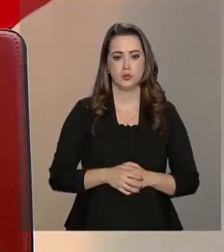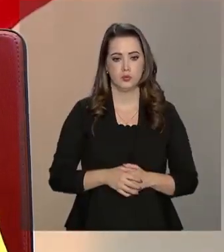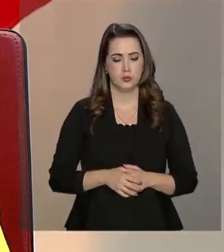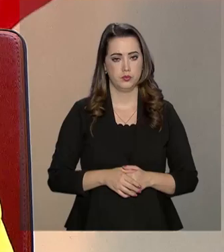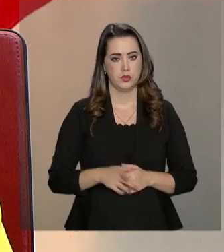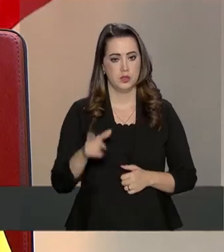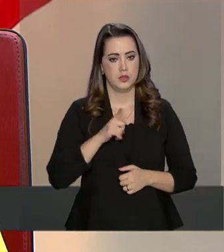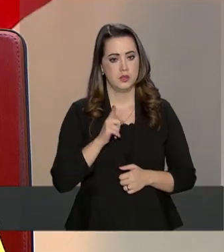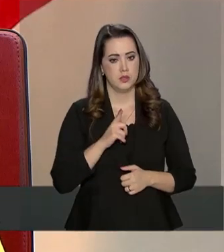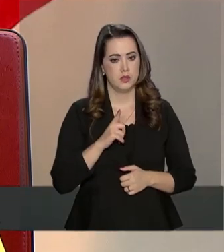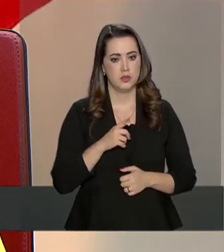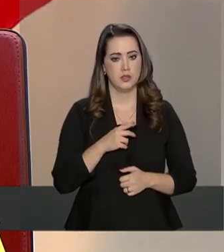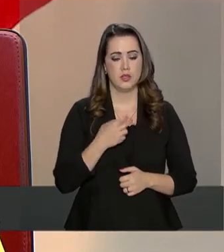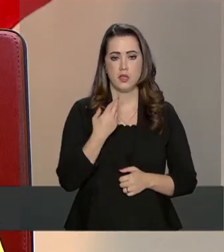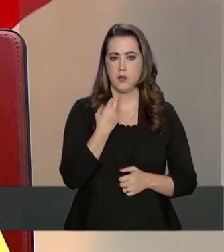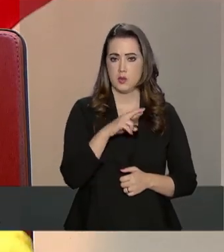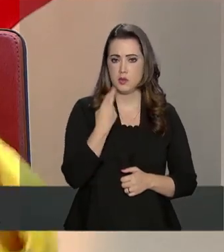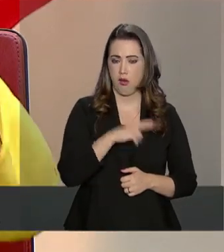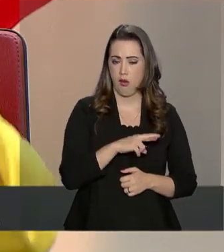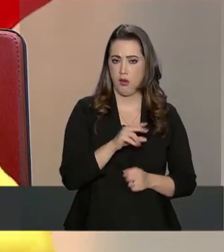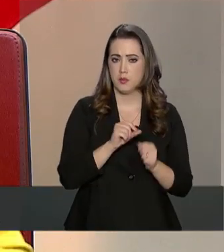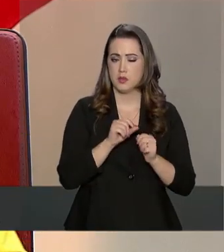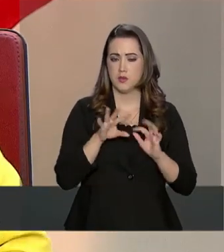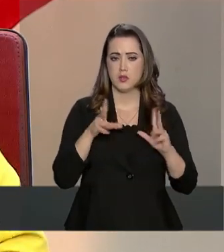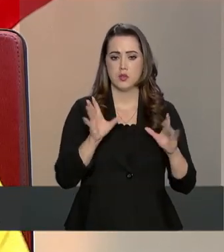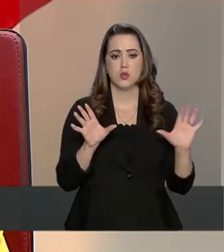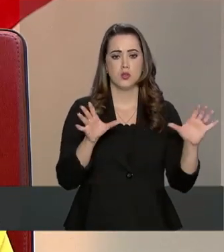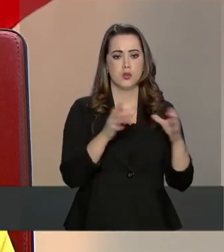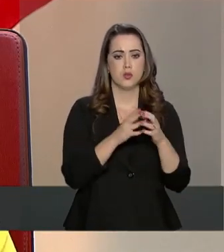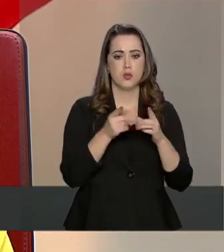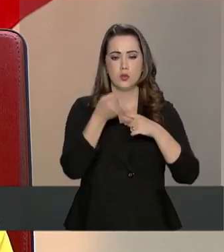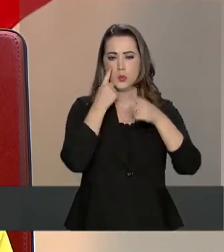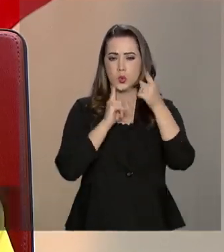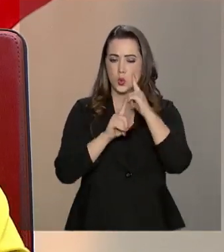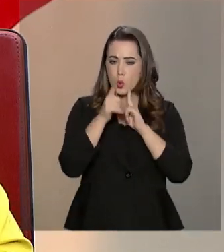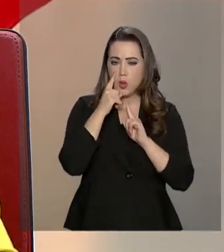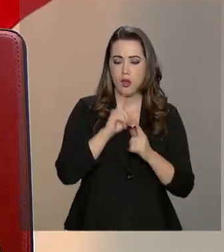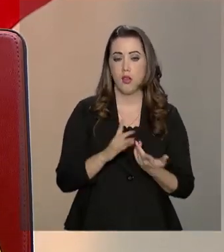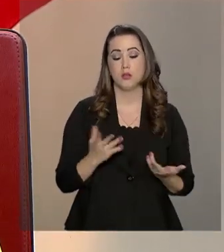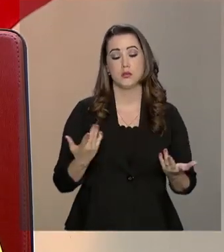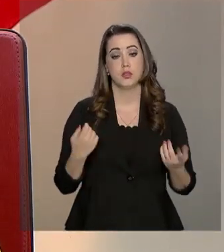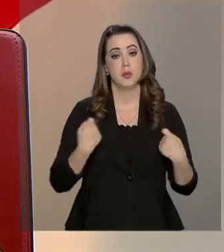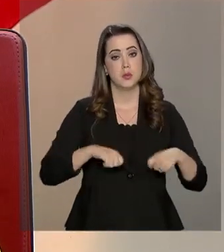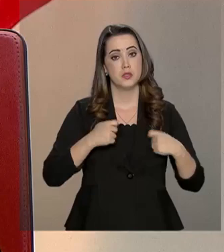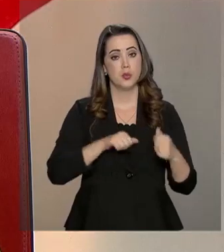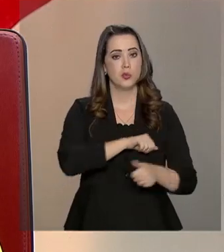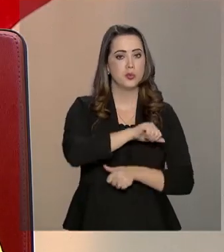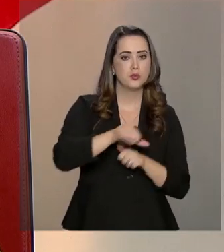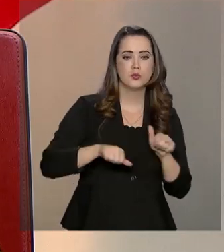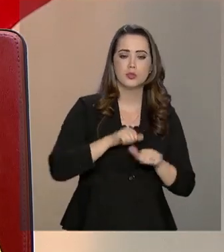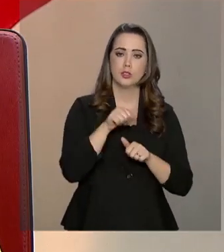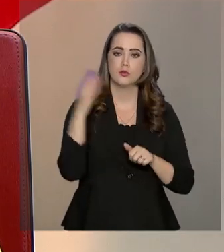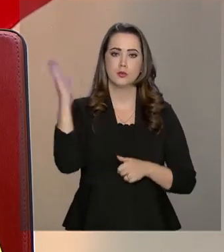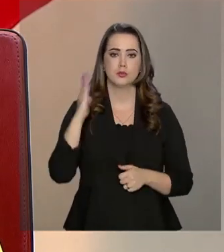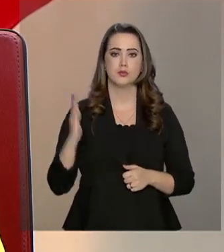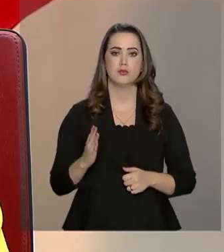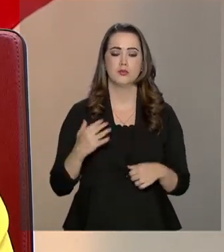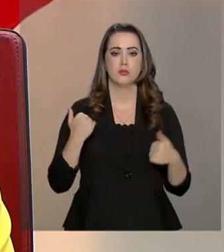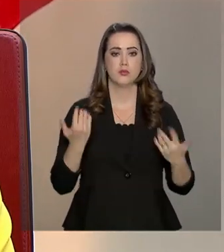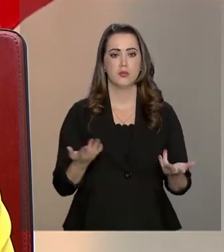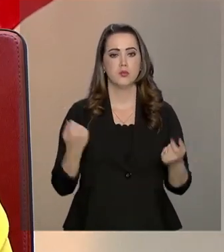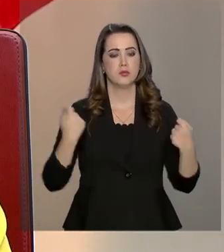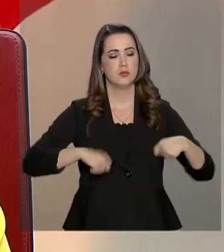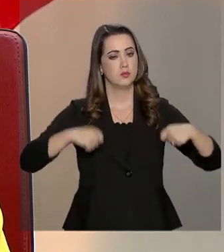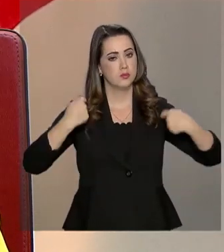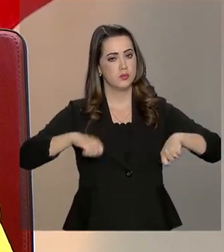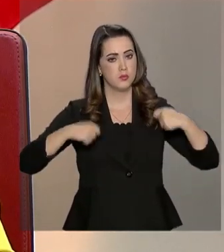recebido denúncias que fazem toda a equipe chorar. E nós precisamos mudar essa história no Brasil. Nós